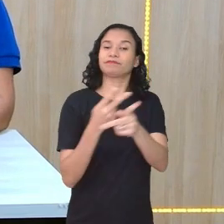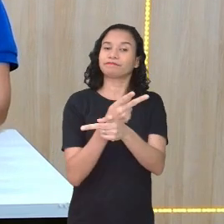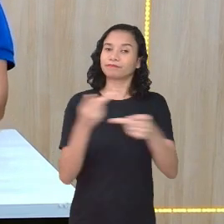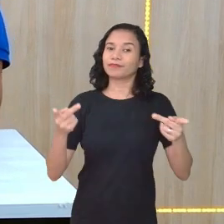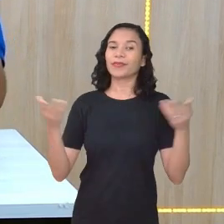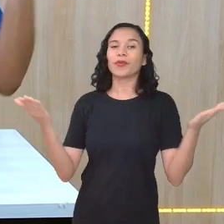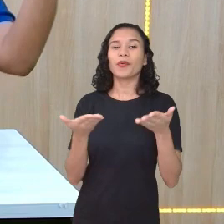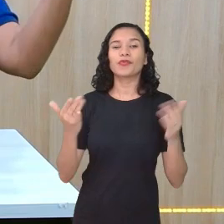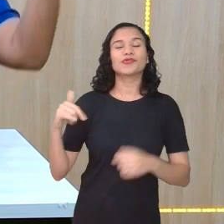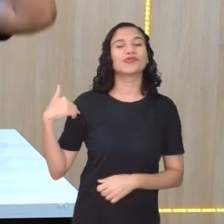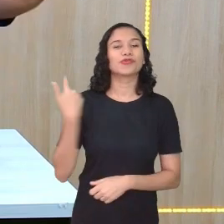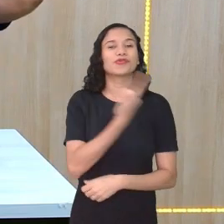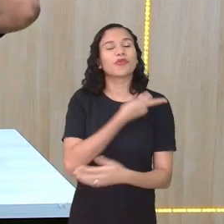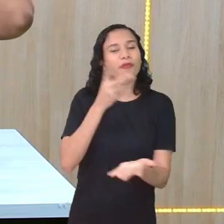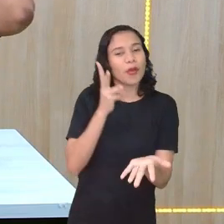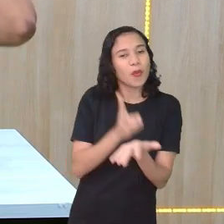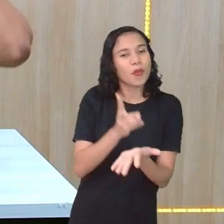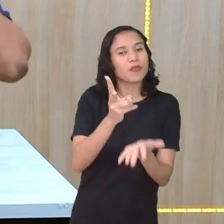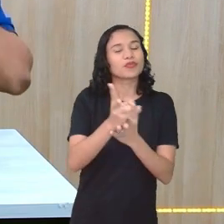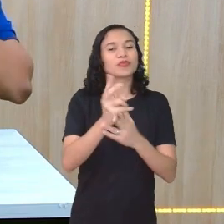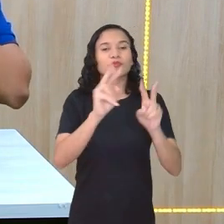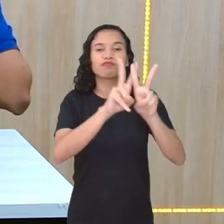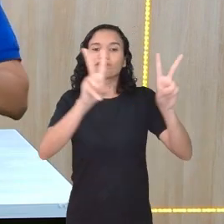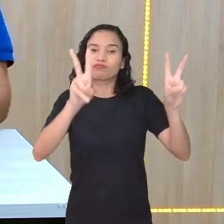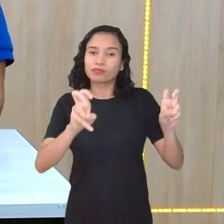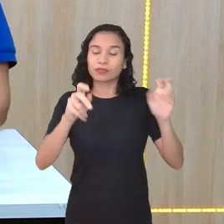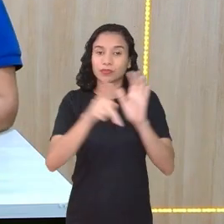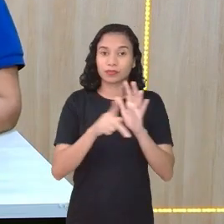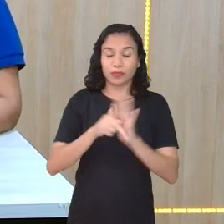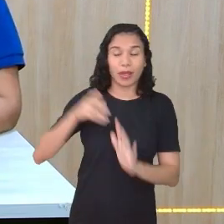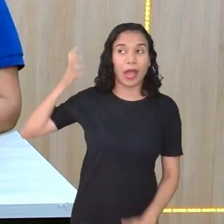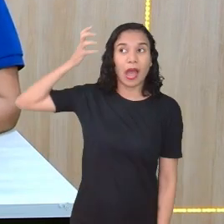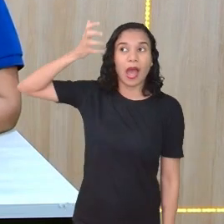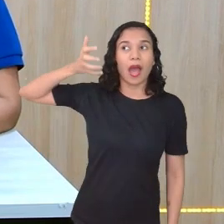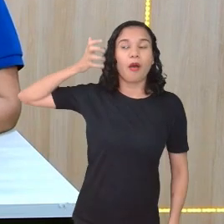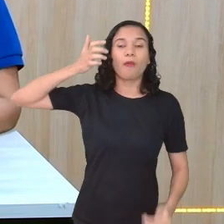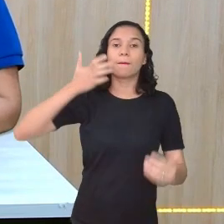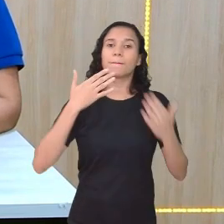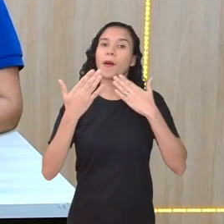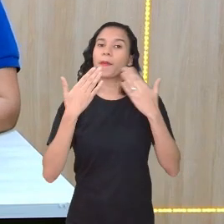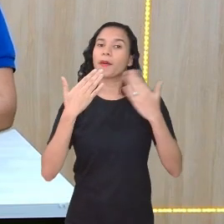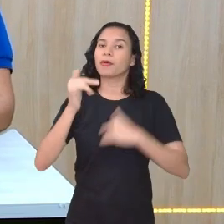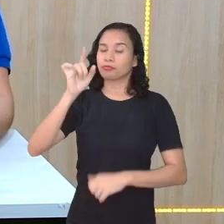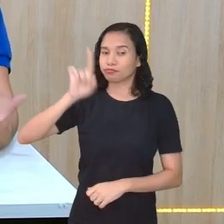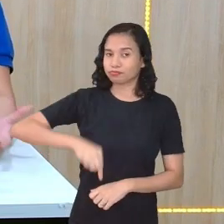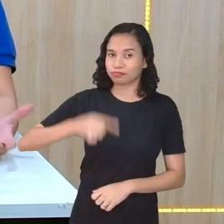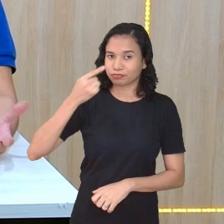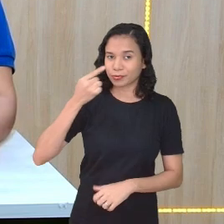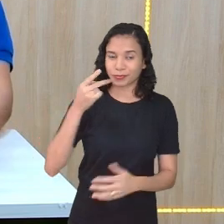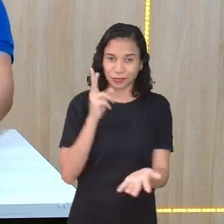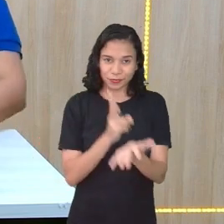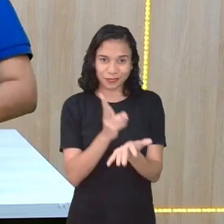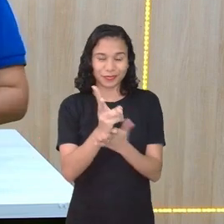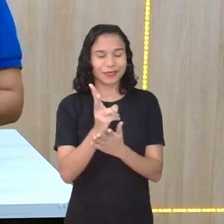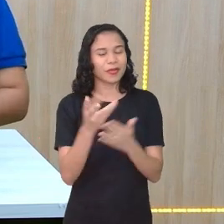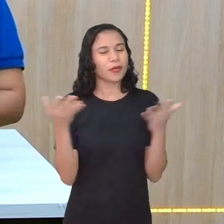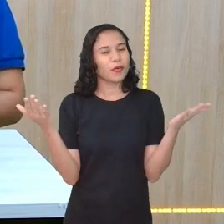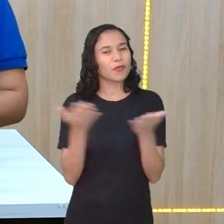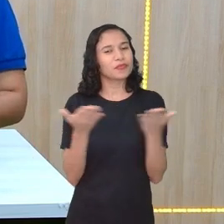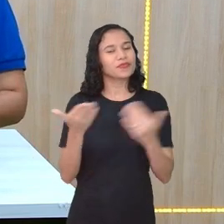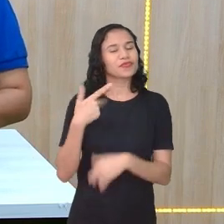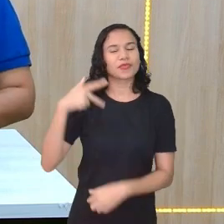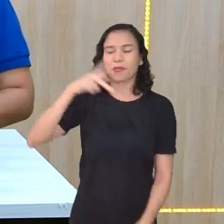Hoje, a gente vai continuar com o nosso assunto podcast, né? Então, continuando, só que hoje,